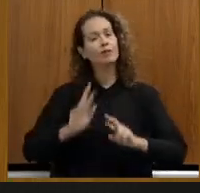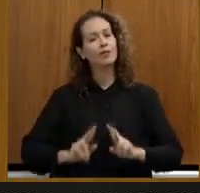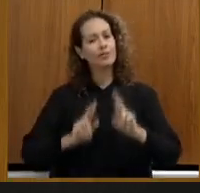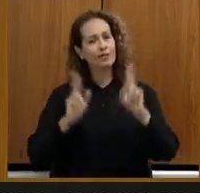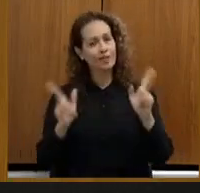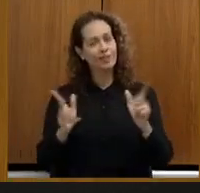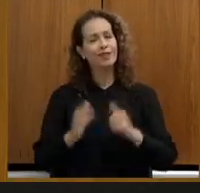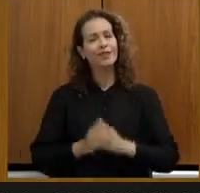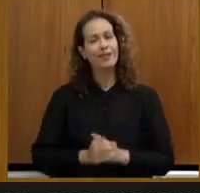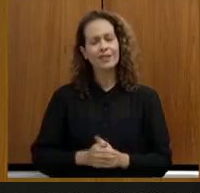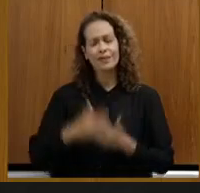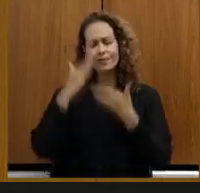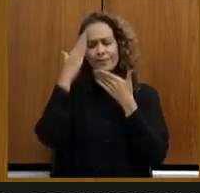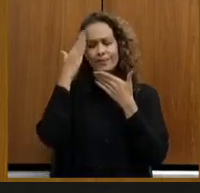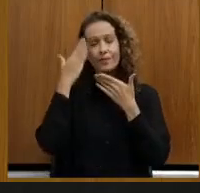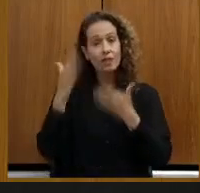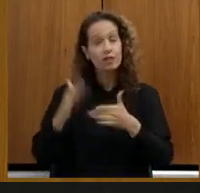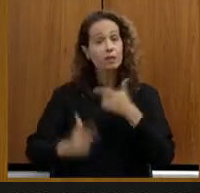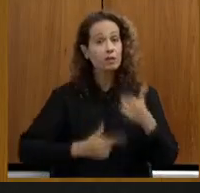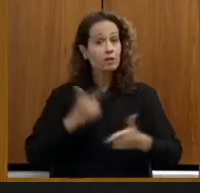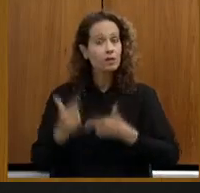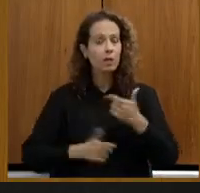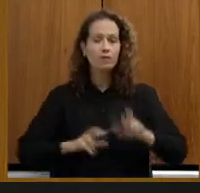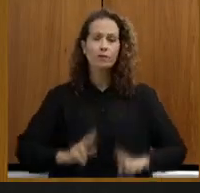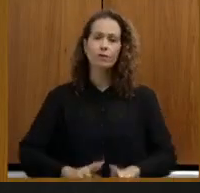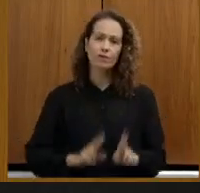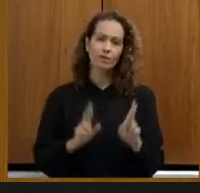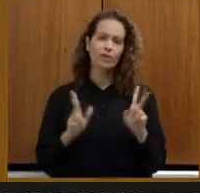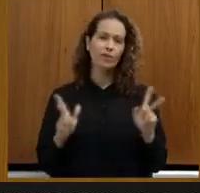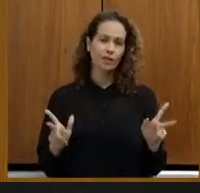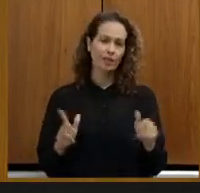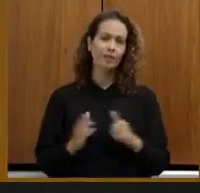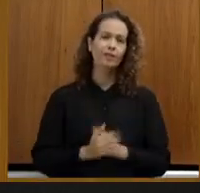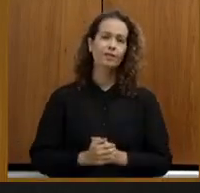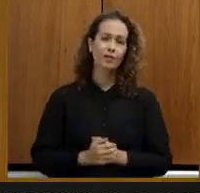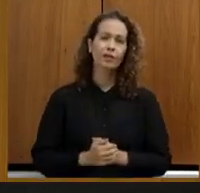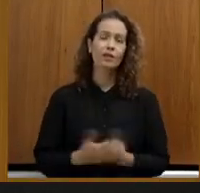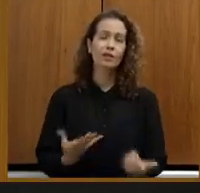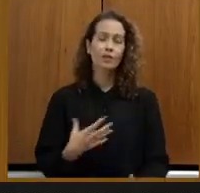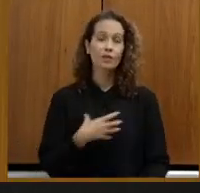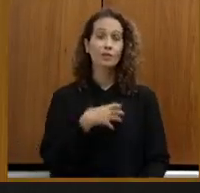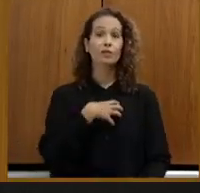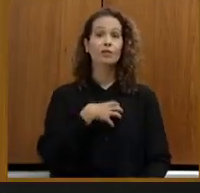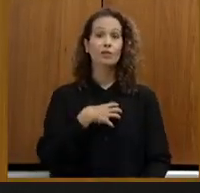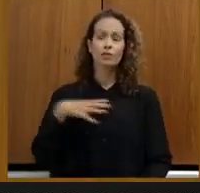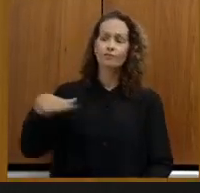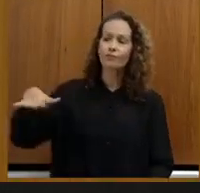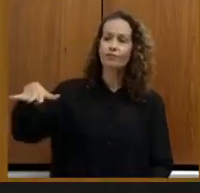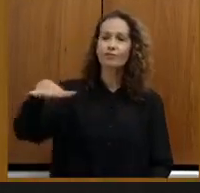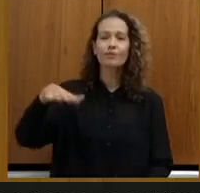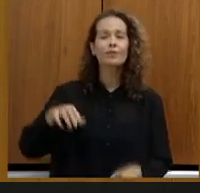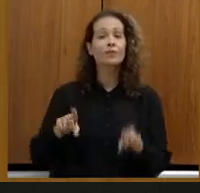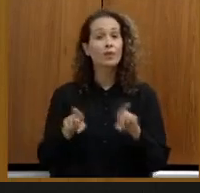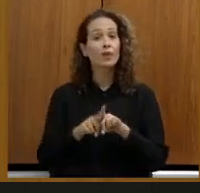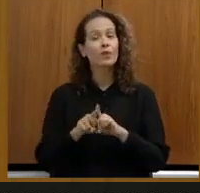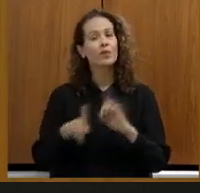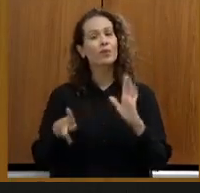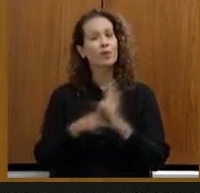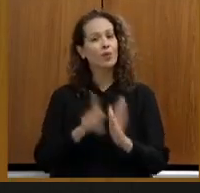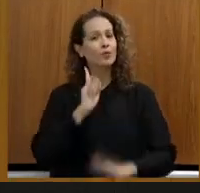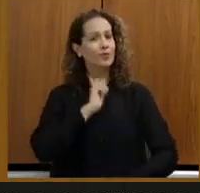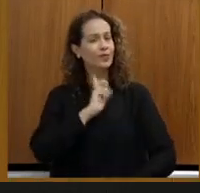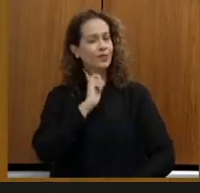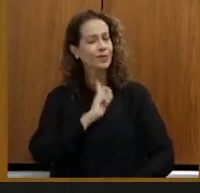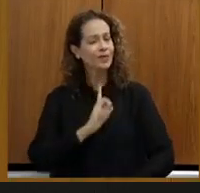extremamente grata a esse trabalho diferenciado que tem feito eu sentir que a minha região também faz parte de Minas. Eu